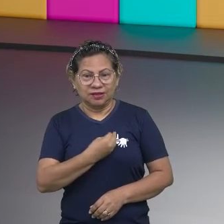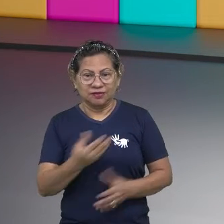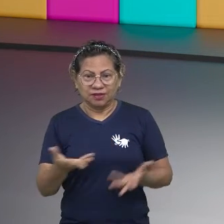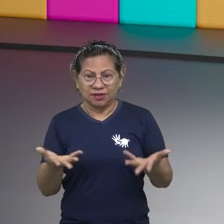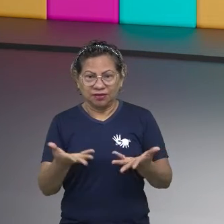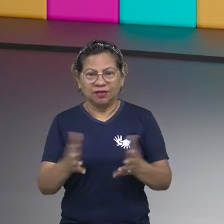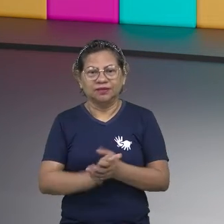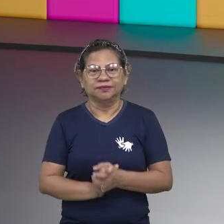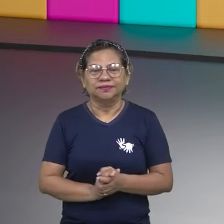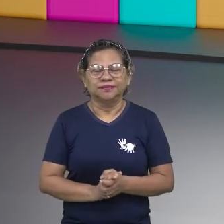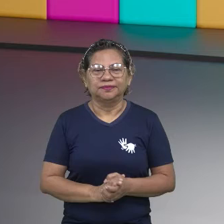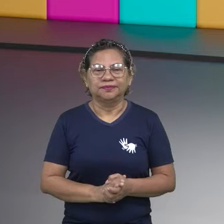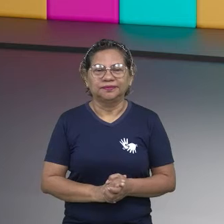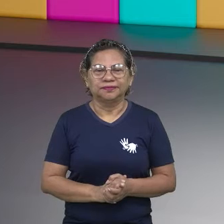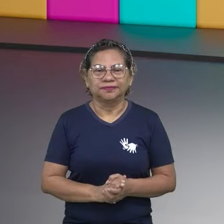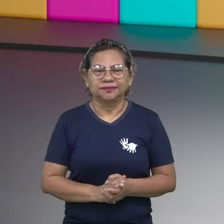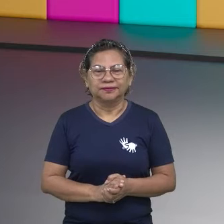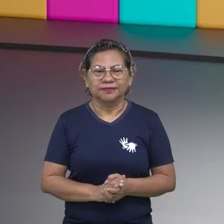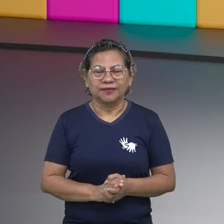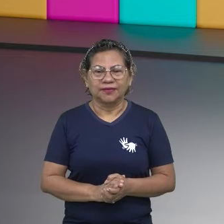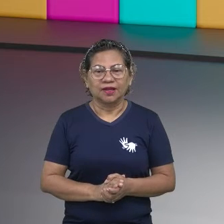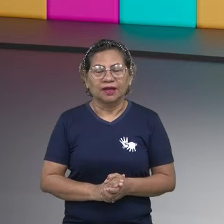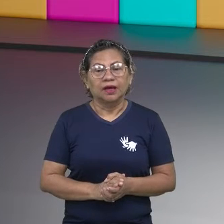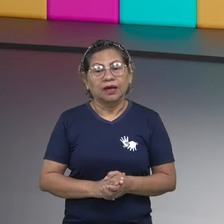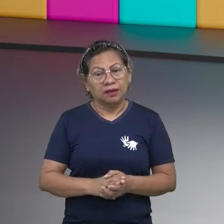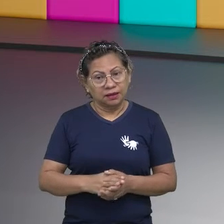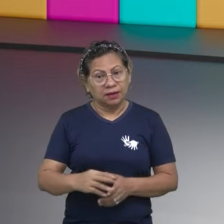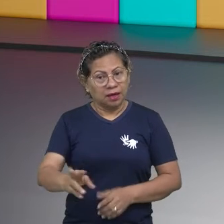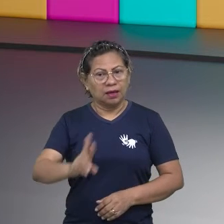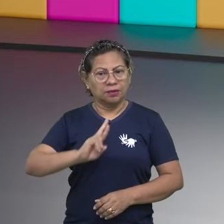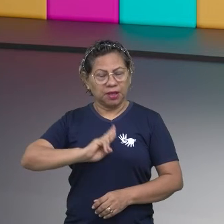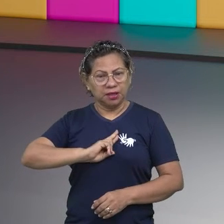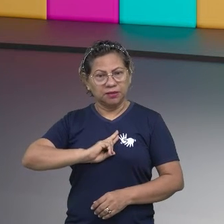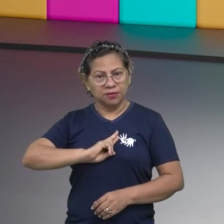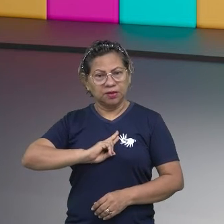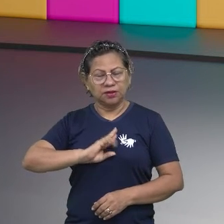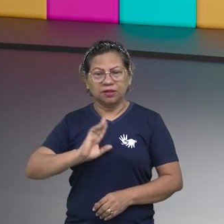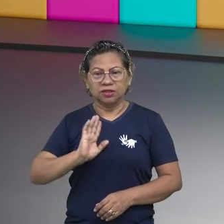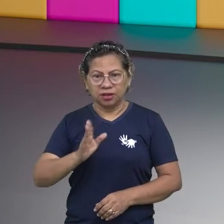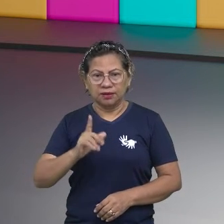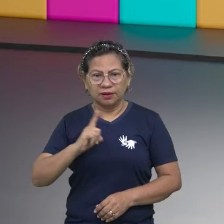não é verdade? Vamos lá. Respondam aí. Temos as respostas.